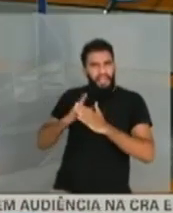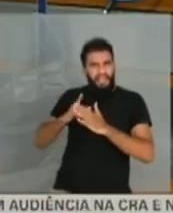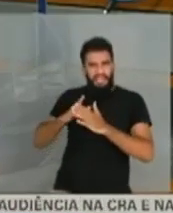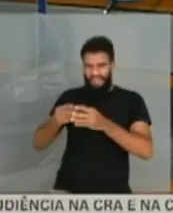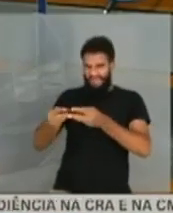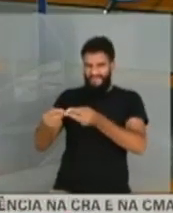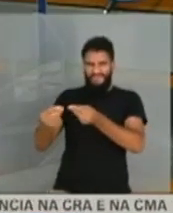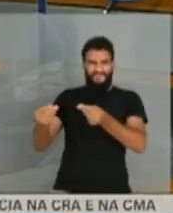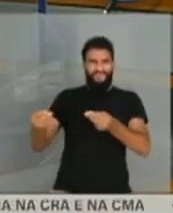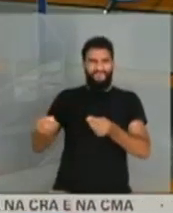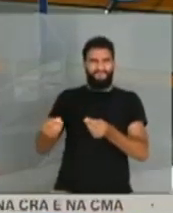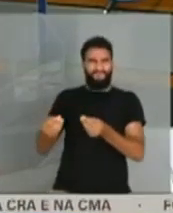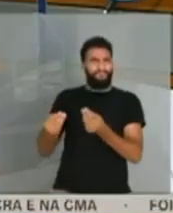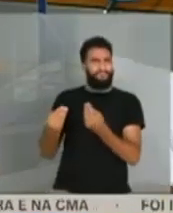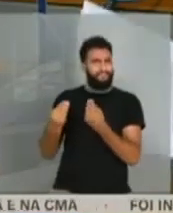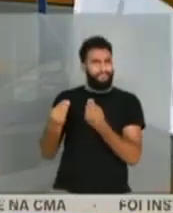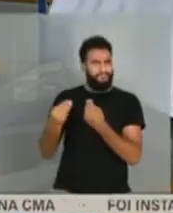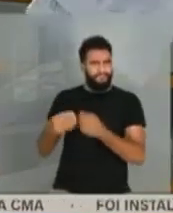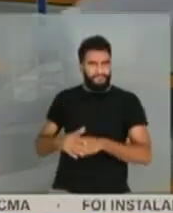lá destinado.